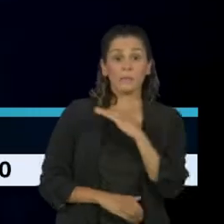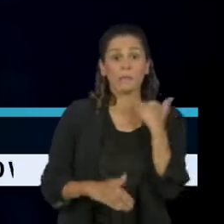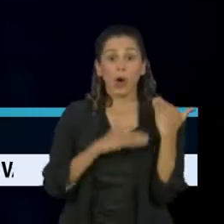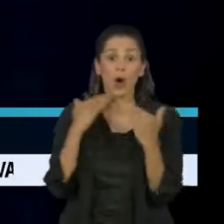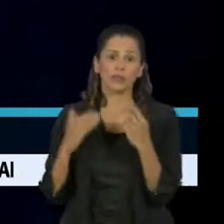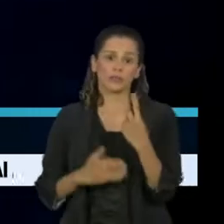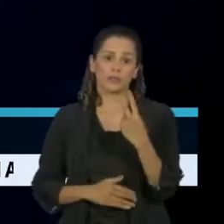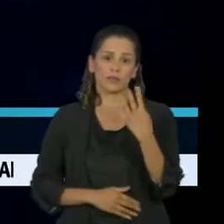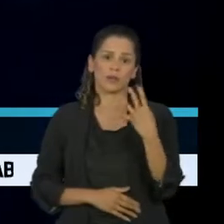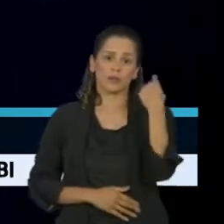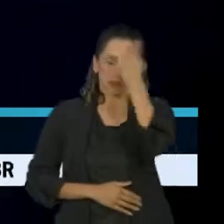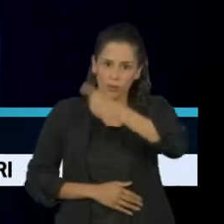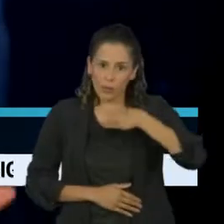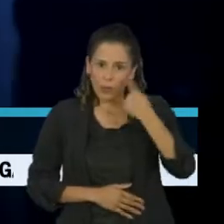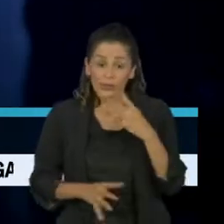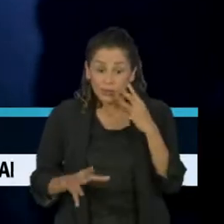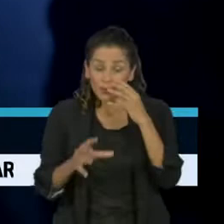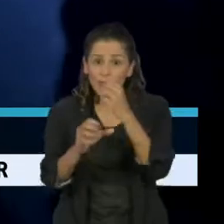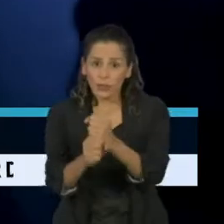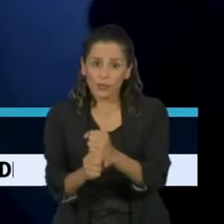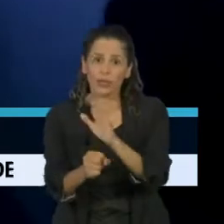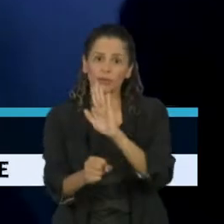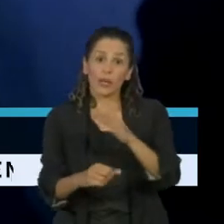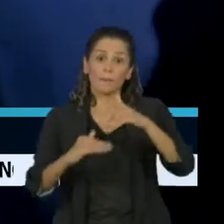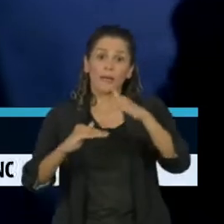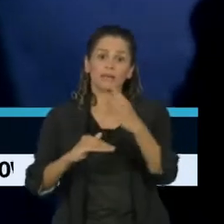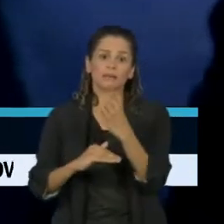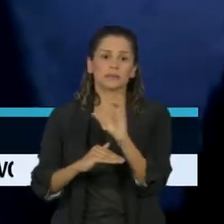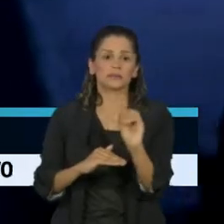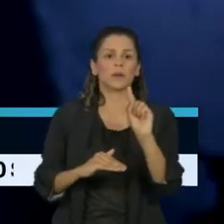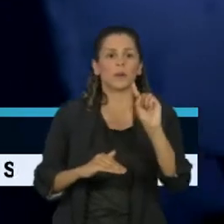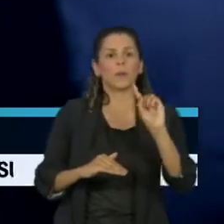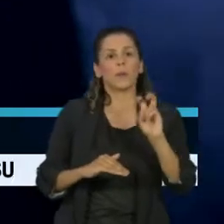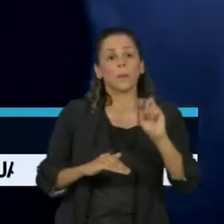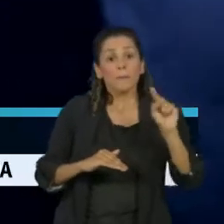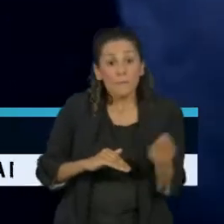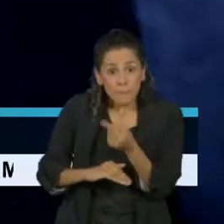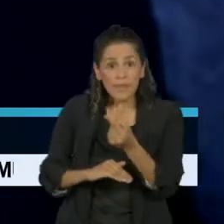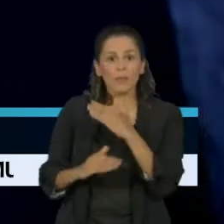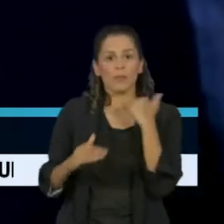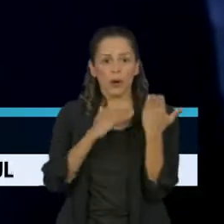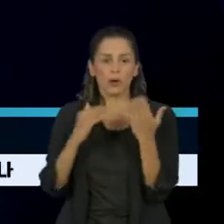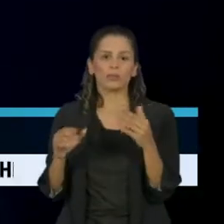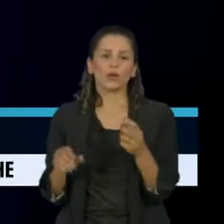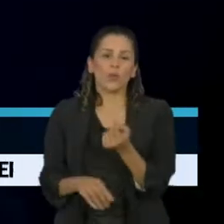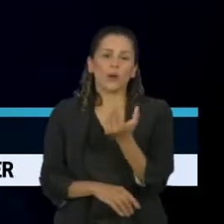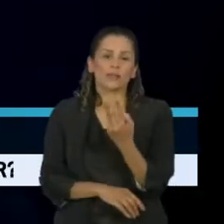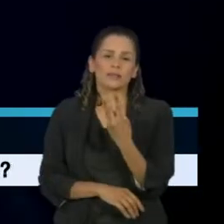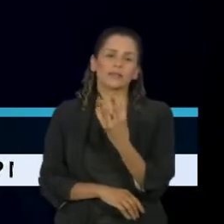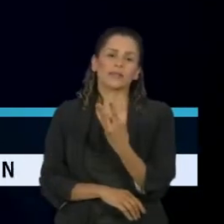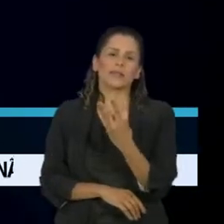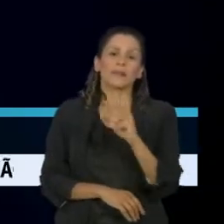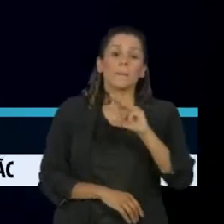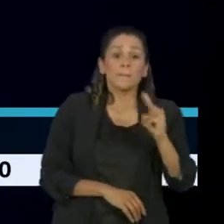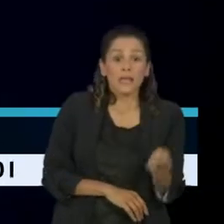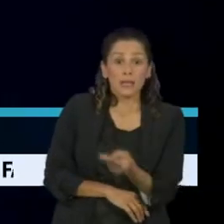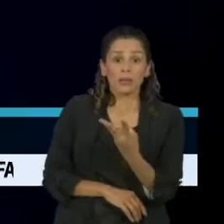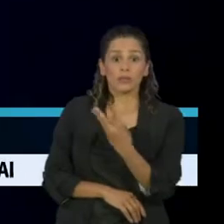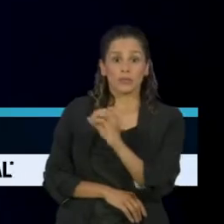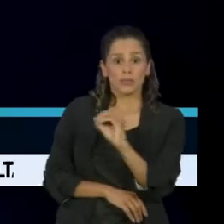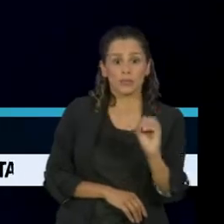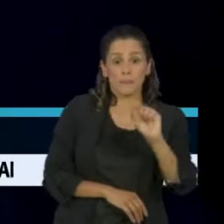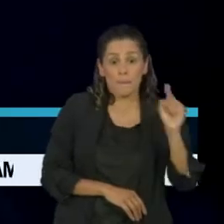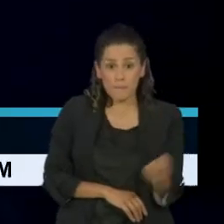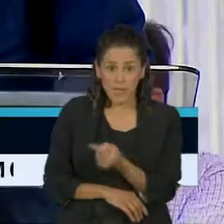24 horas. O total passa de 105 mil óbitos e quase 3 milhões e 300 mil casos, segundo o consórcio de